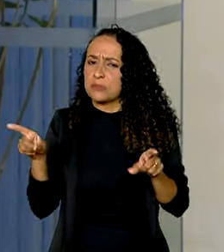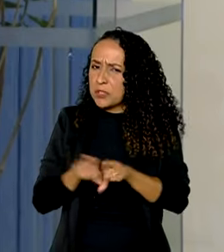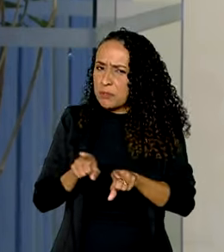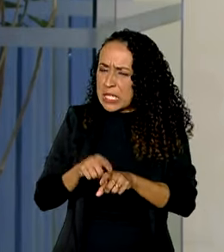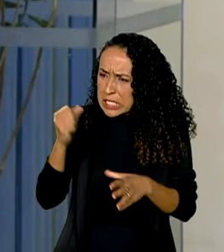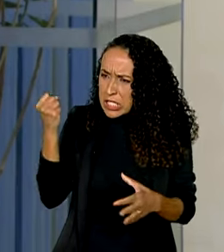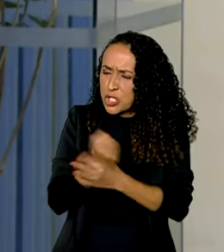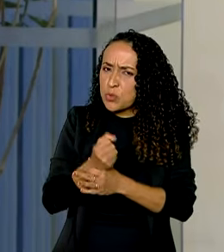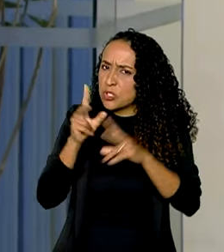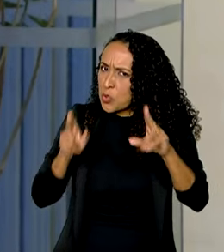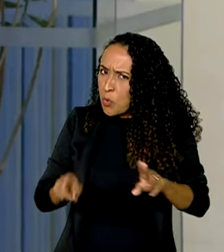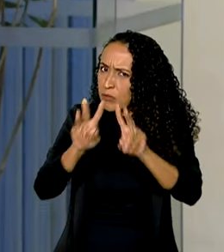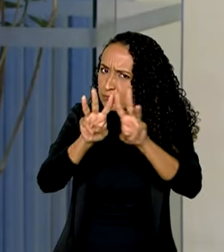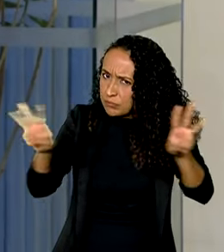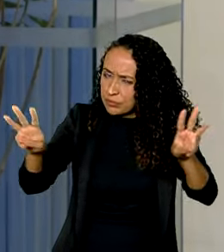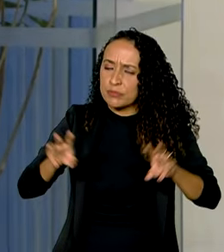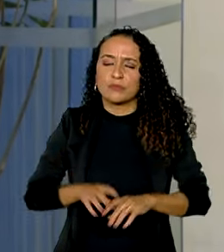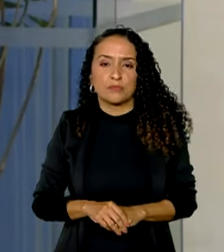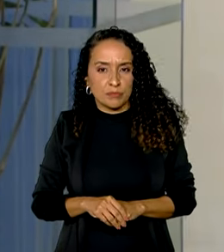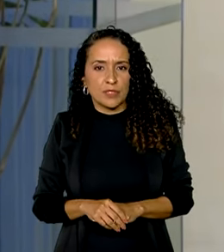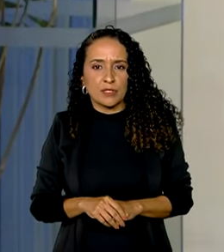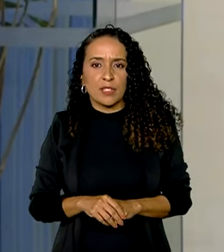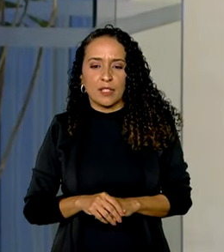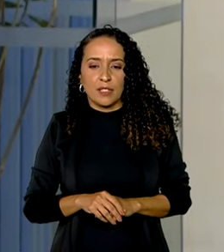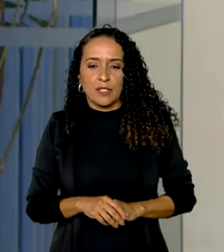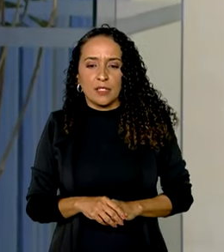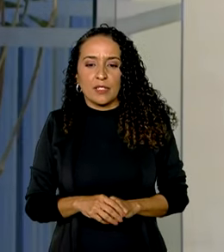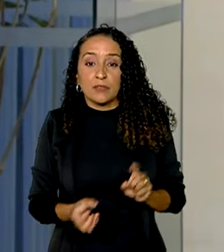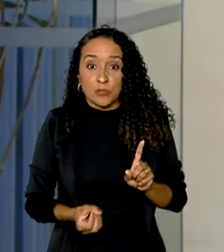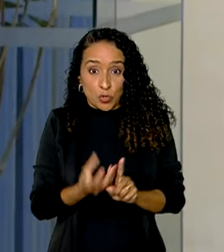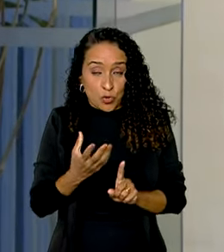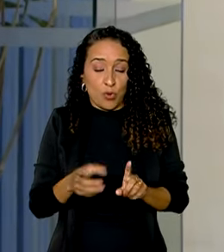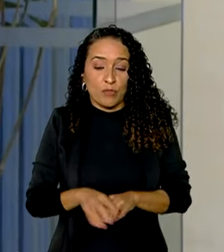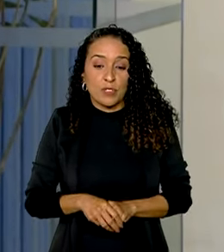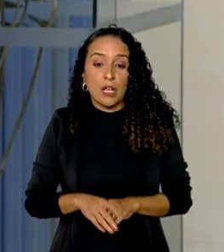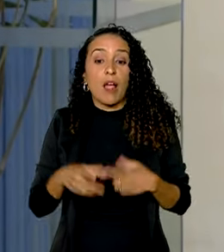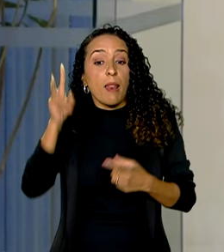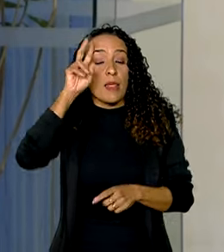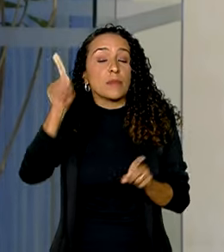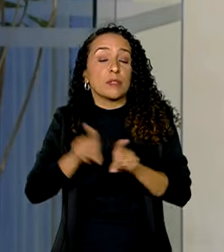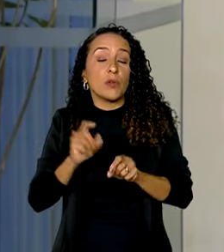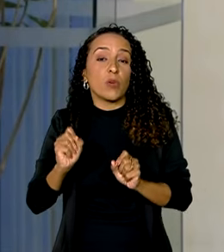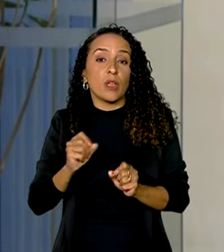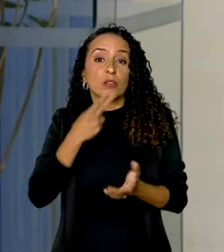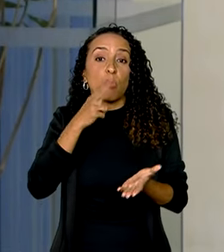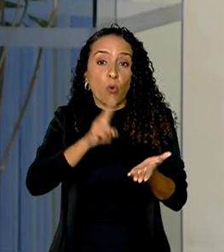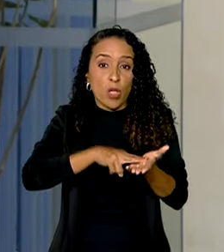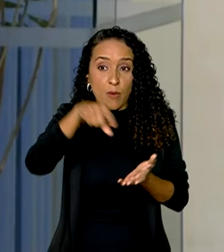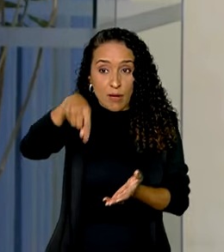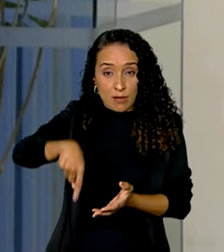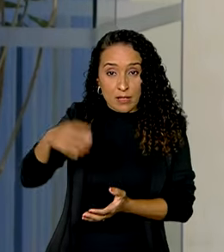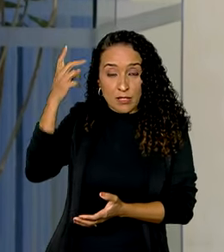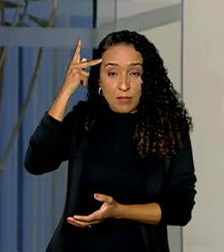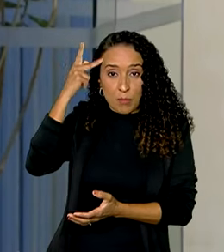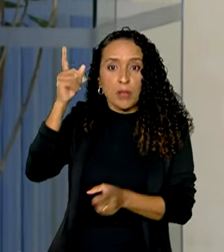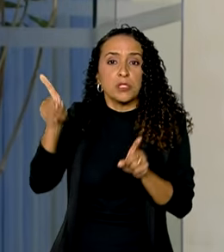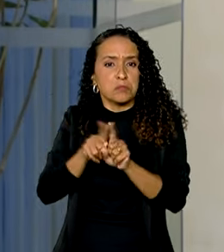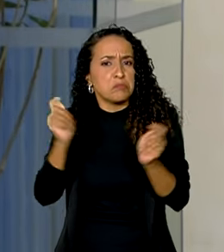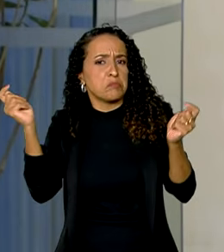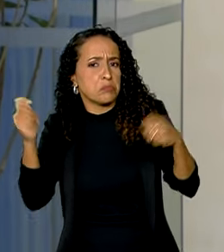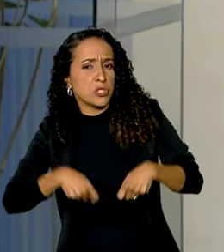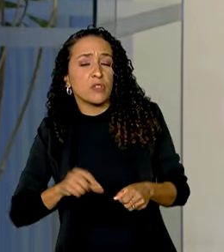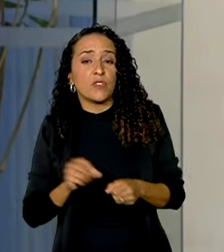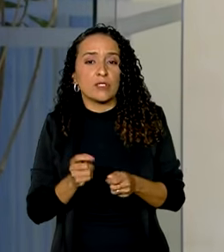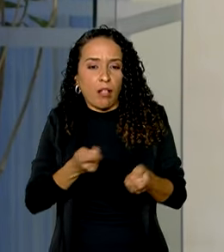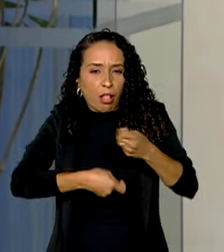segurança da plataforma do Desenrola, da plataforma Gov. A gente lembra também que, além dos correios aqui em São Paulo, é possível fazer